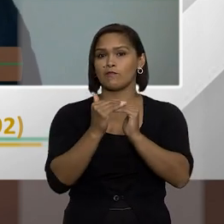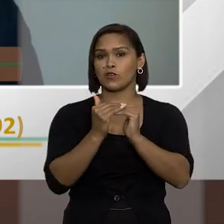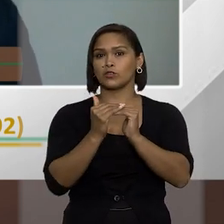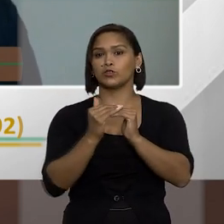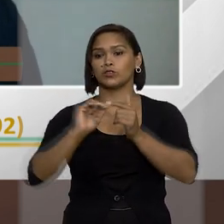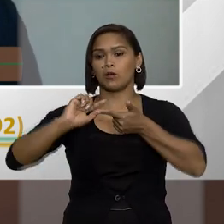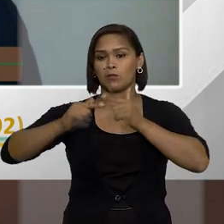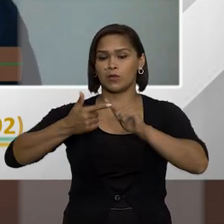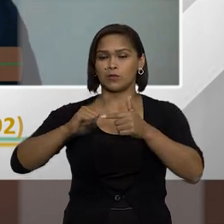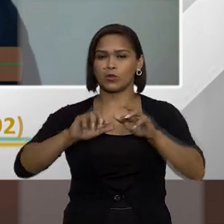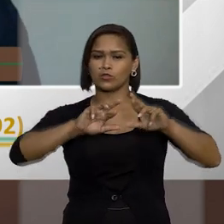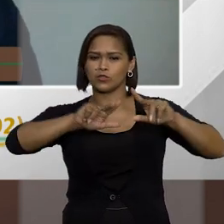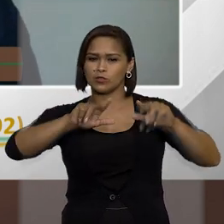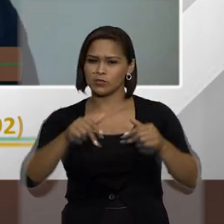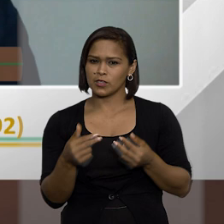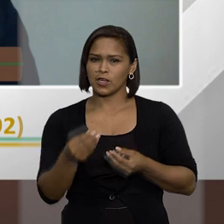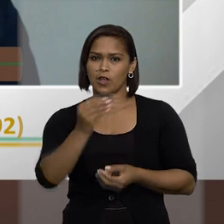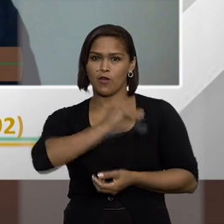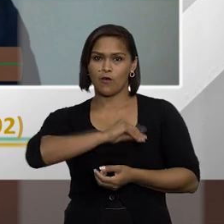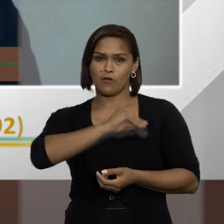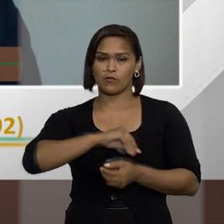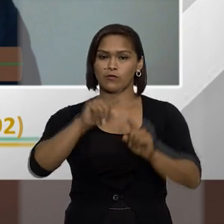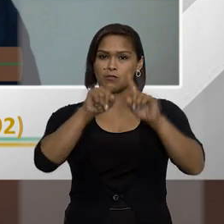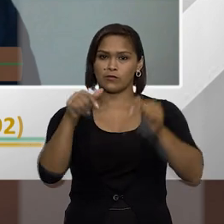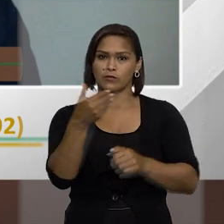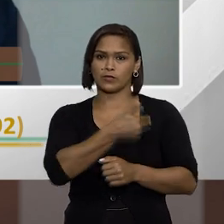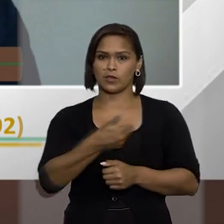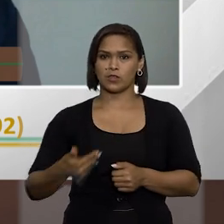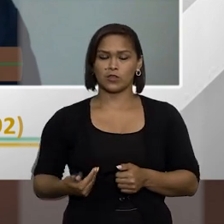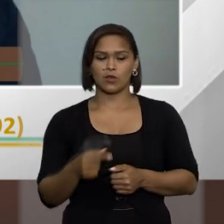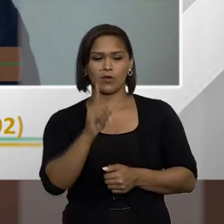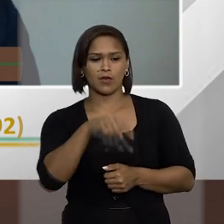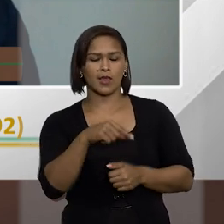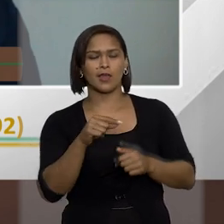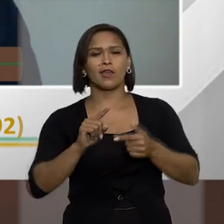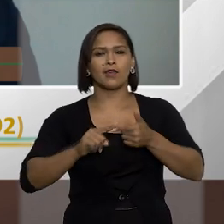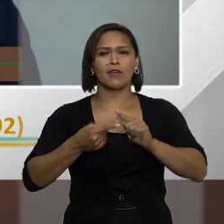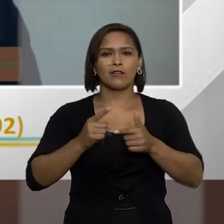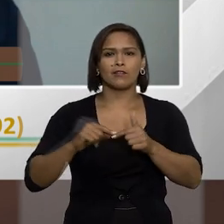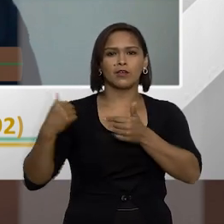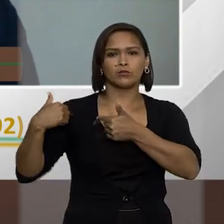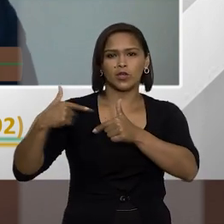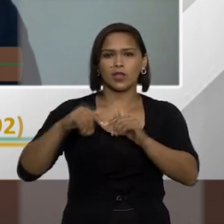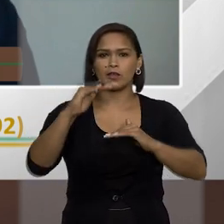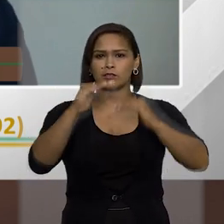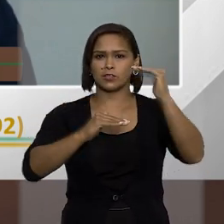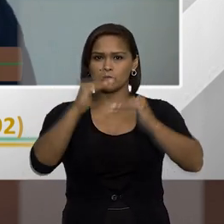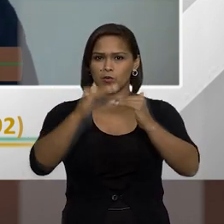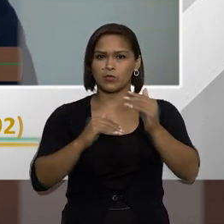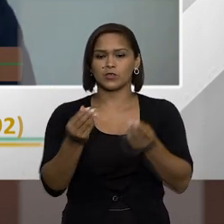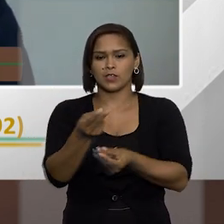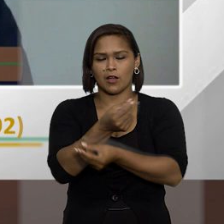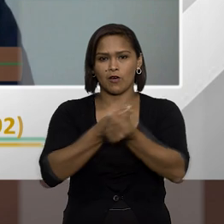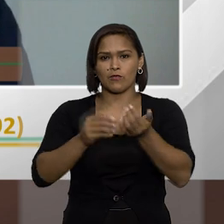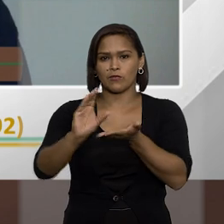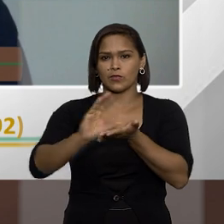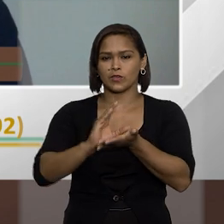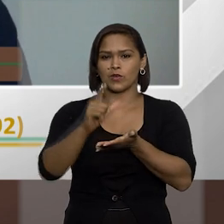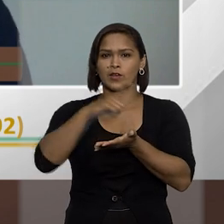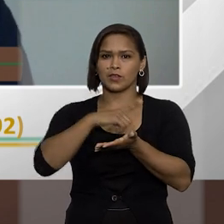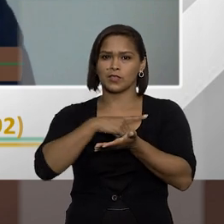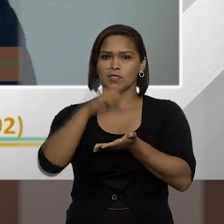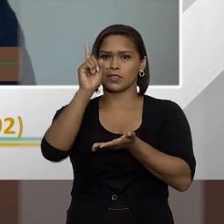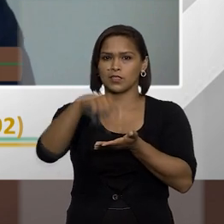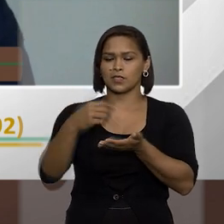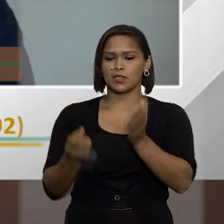patrimonial incompatível com a renda do agente público havendo ali aquisição de bens desproporcionais à renda haveria uma